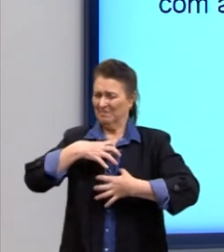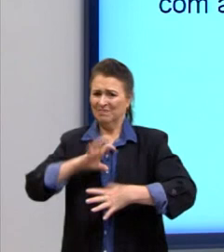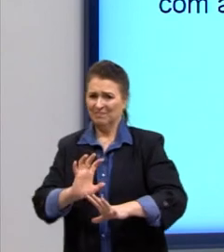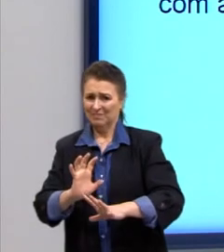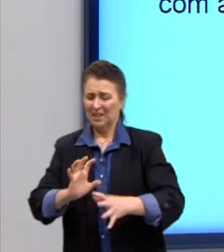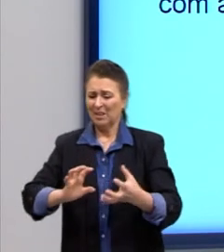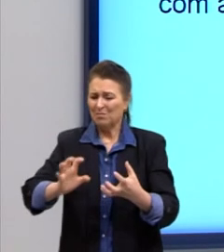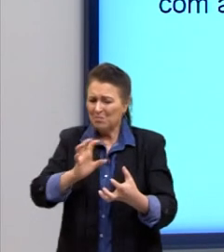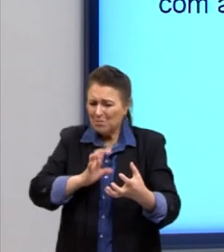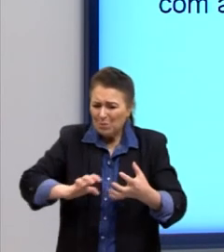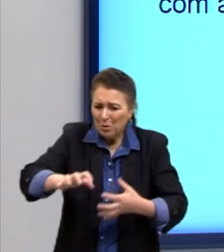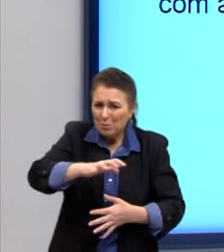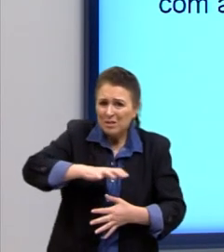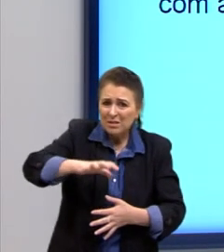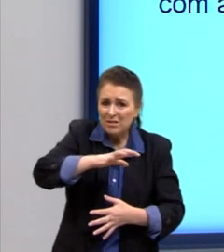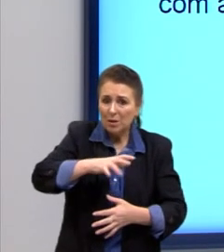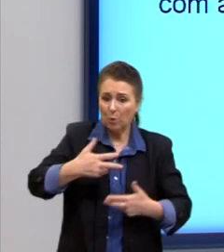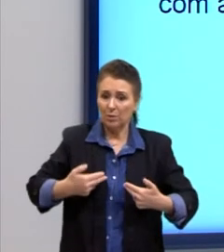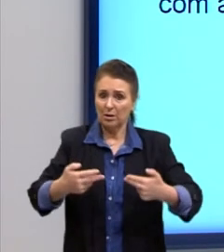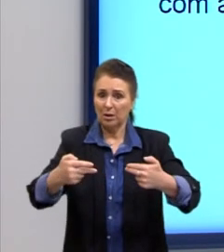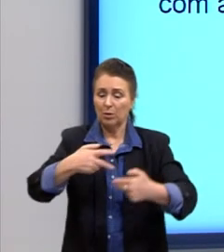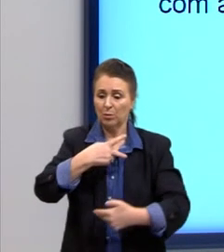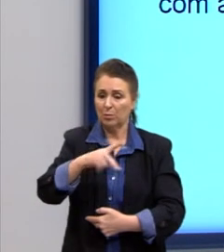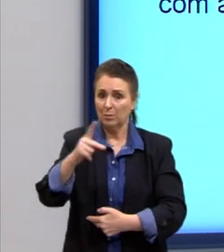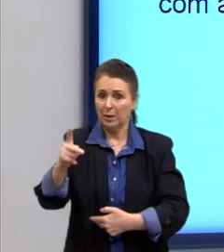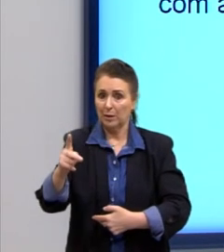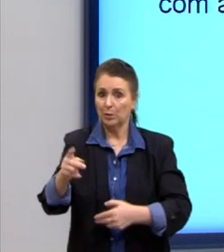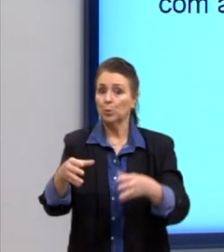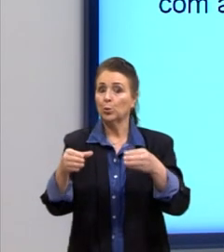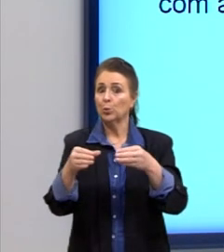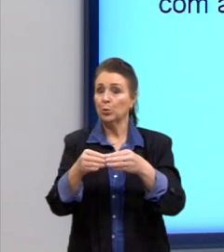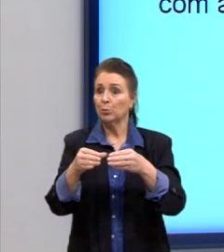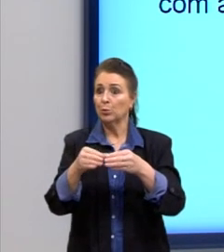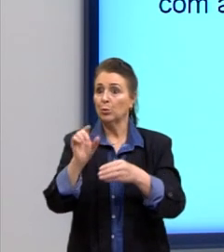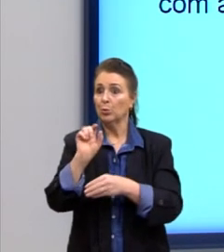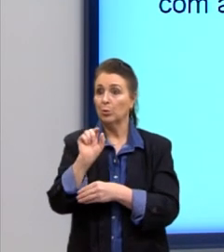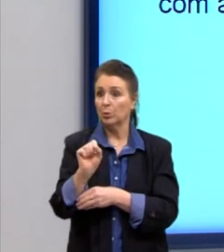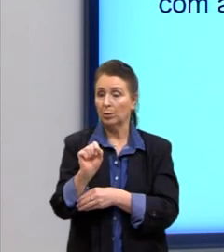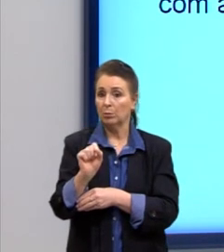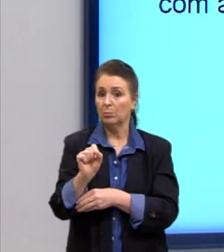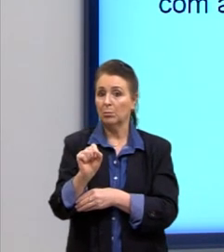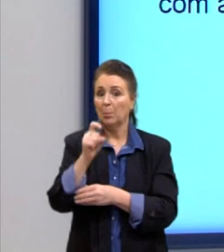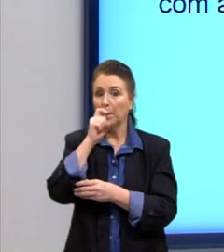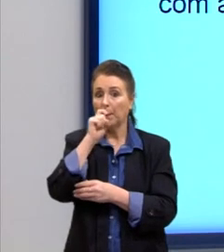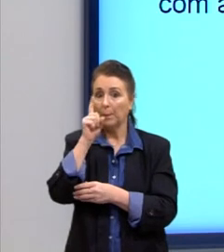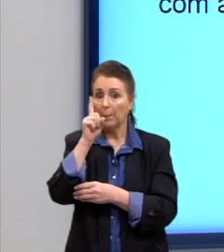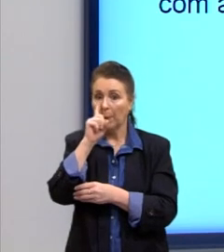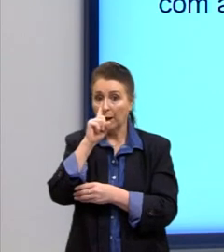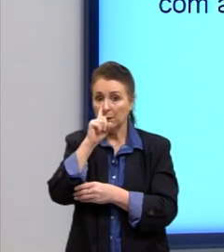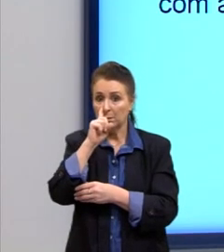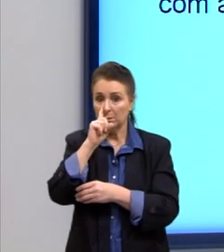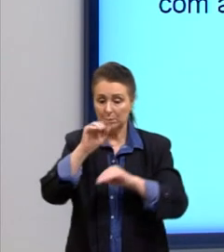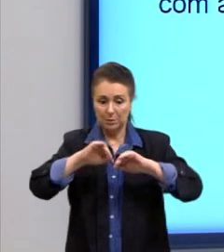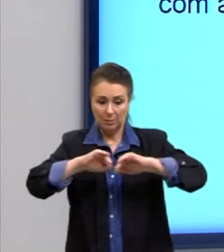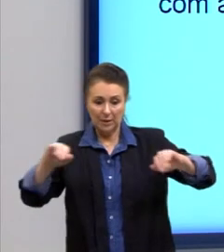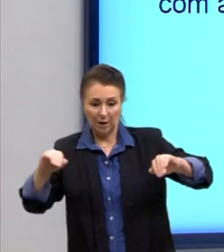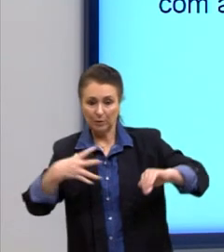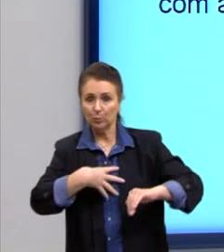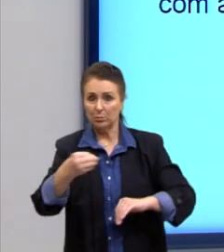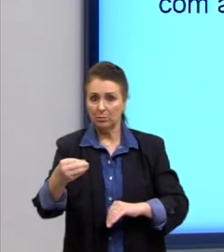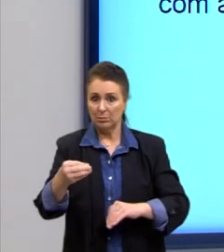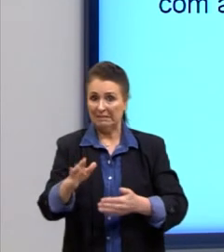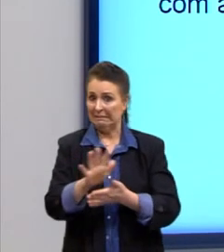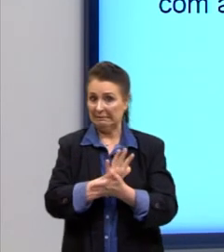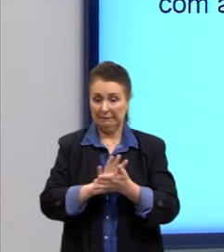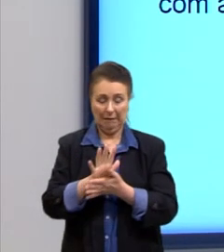Guerra do Paraguai, expresso pelo grupo dos pais pela separação forçada dos filhos. Não falou nada de pai nenhum